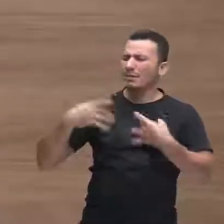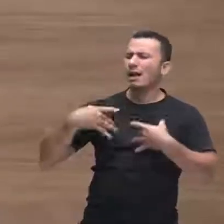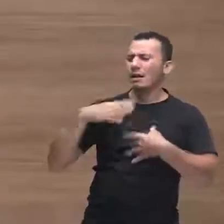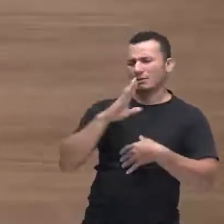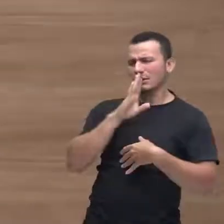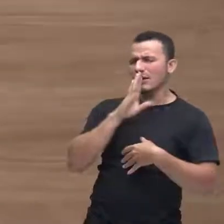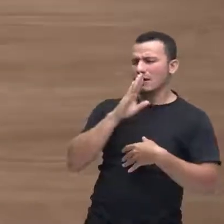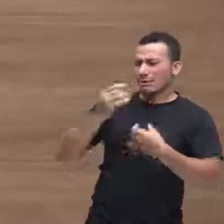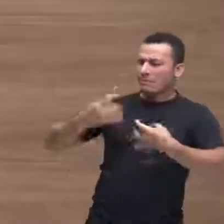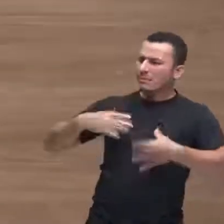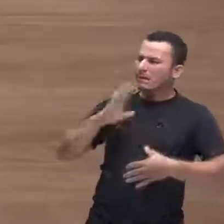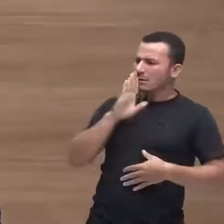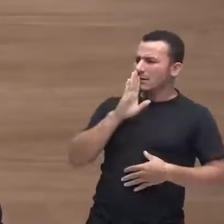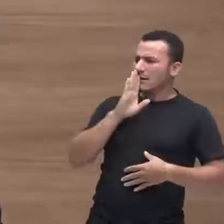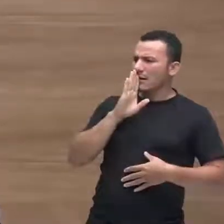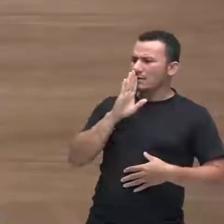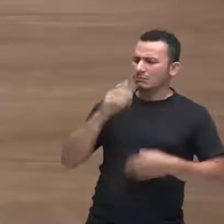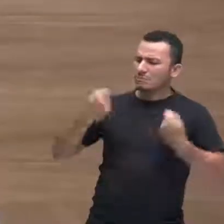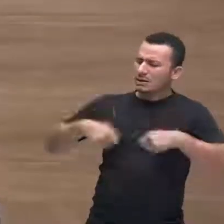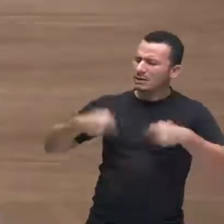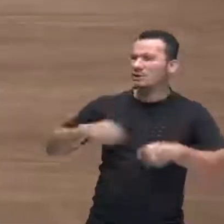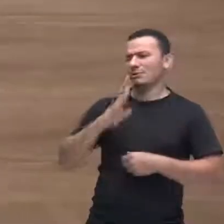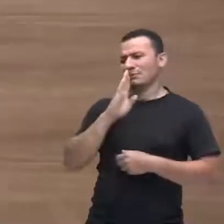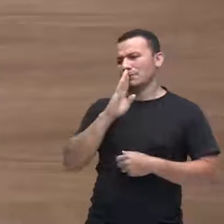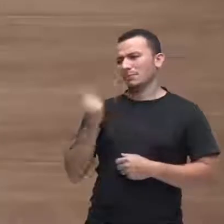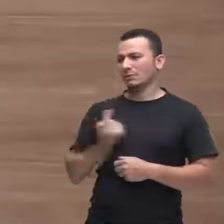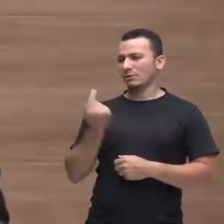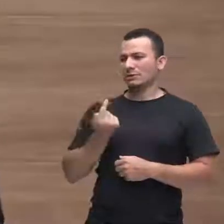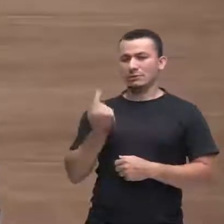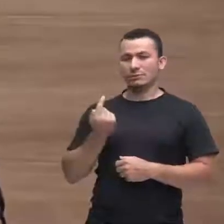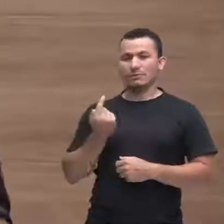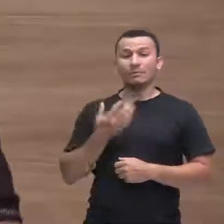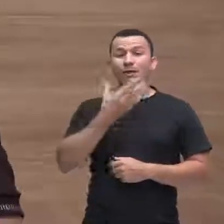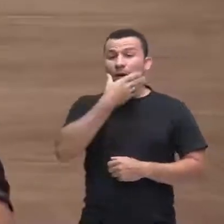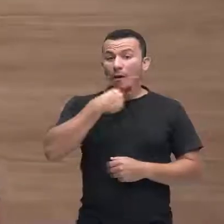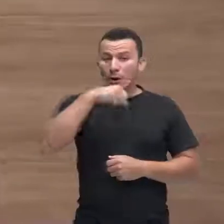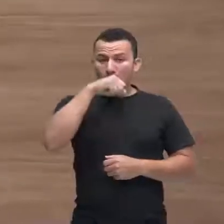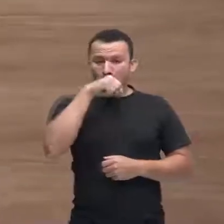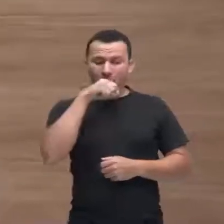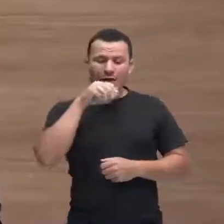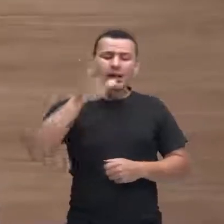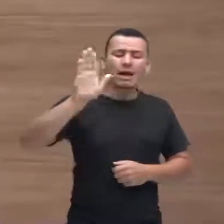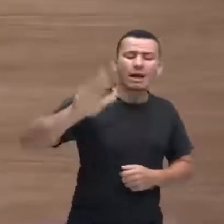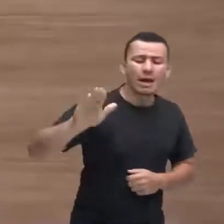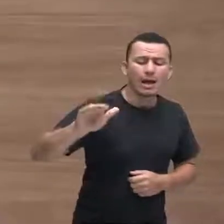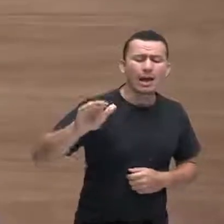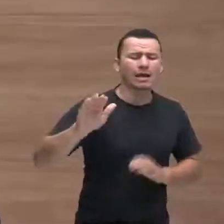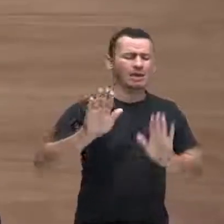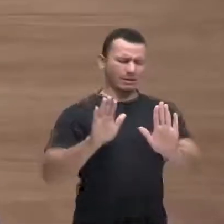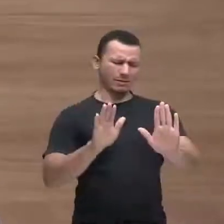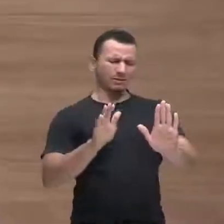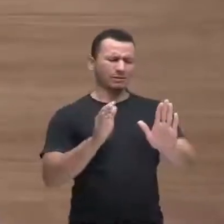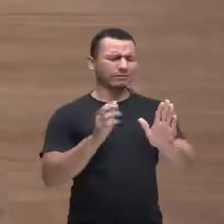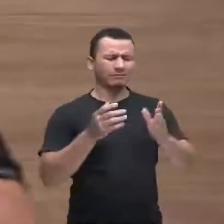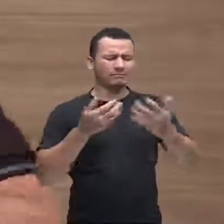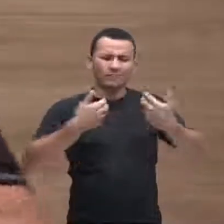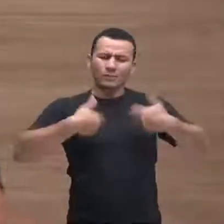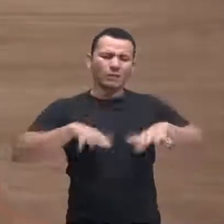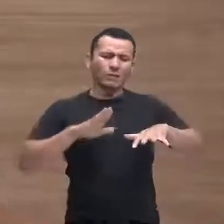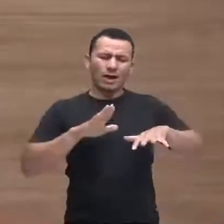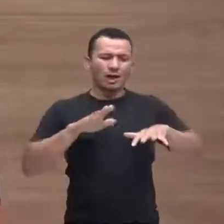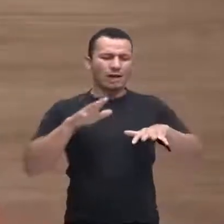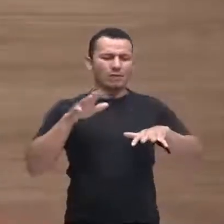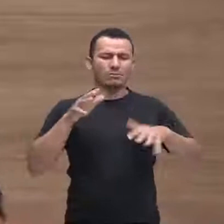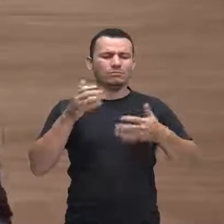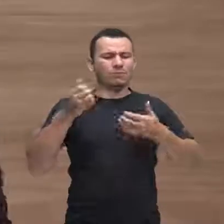só é só o que eu preciso então o pai foi falar com ele a mesma coisa ele explicou que não gostaria de falar ele gostaria